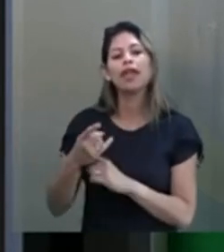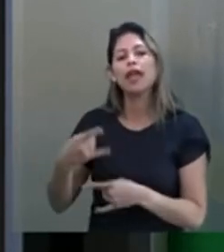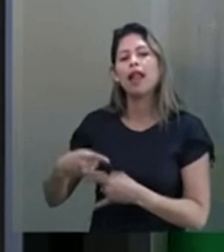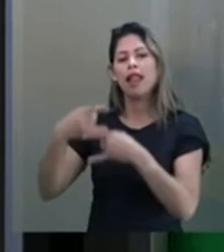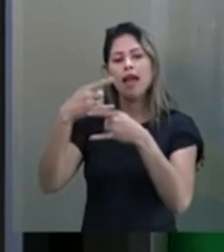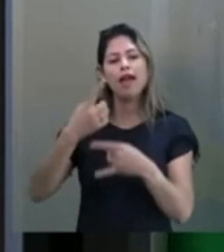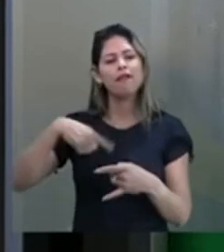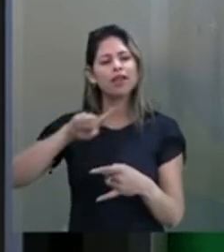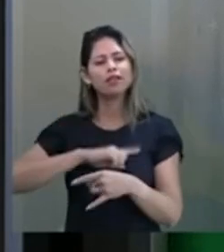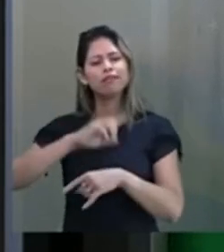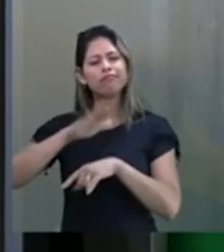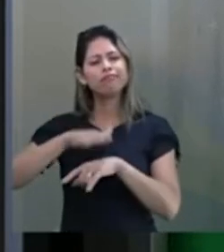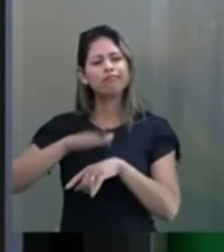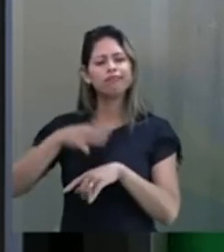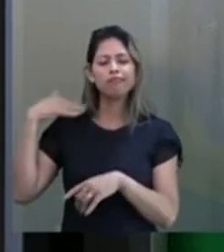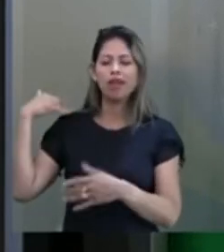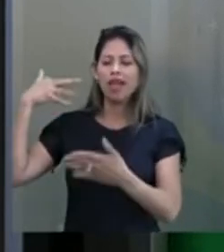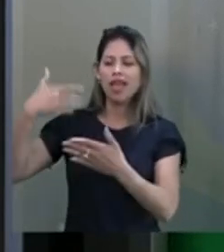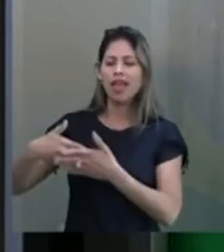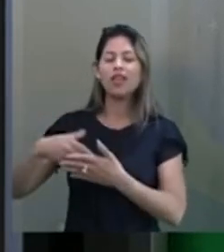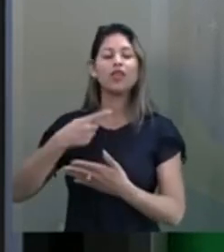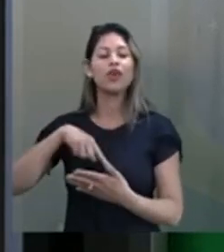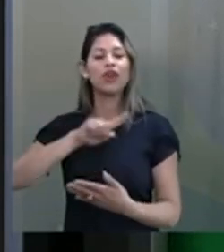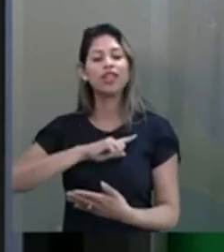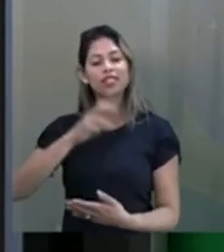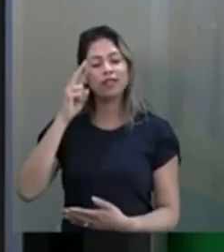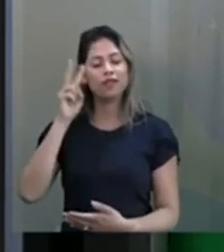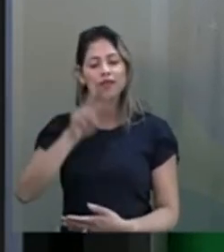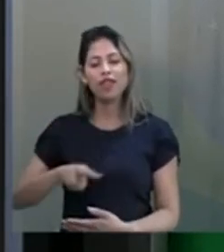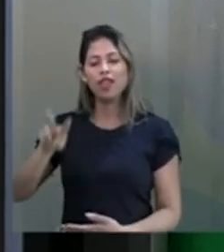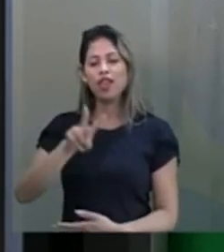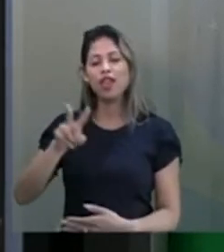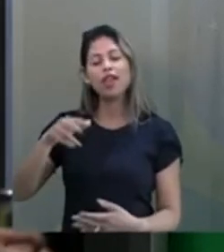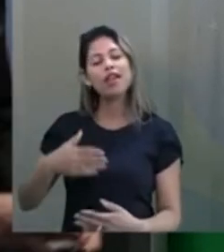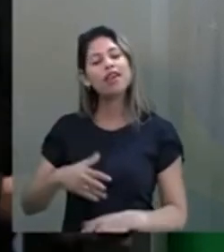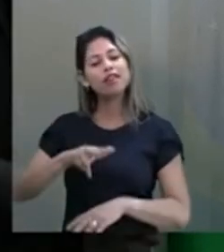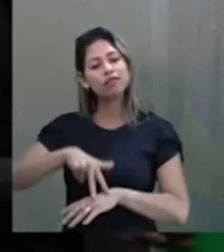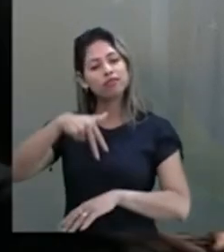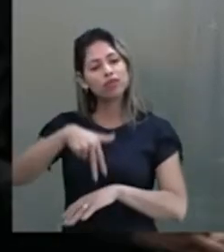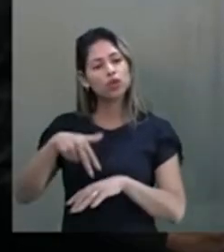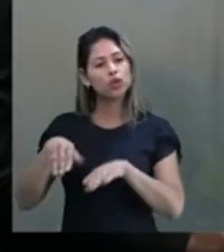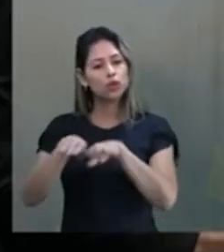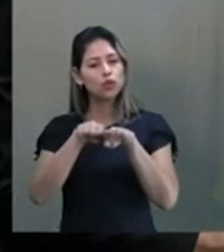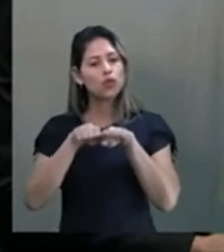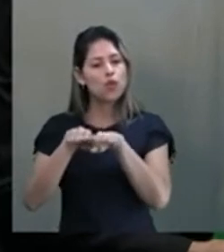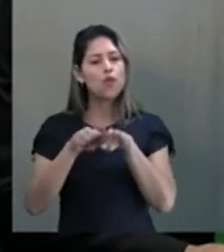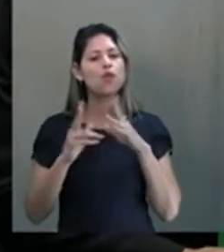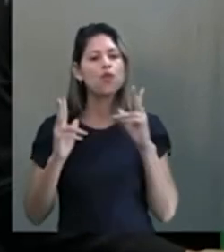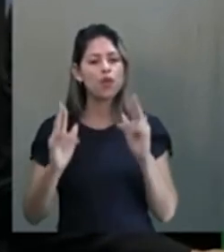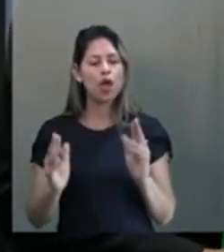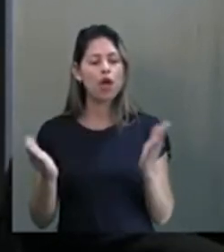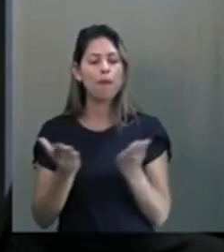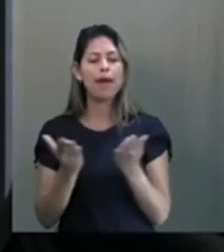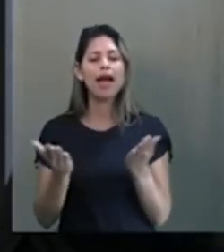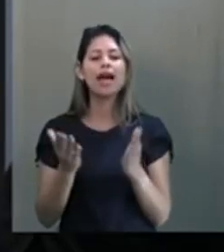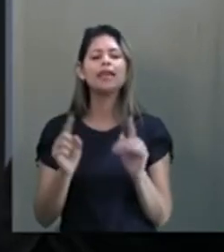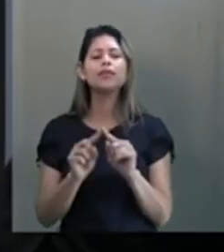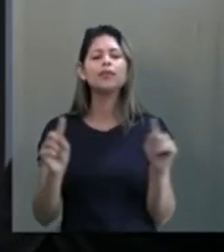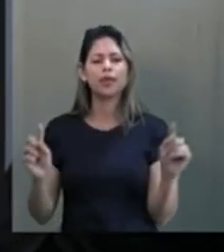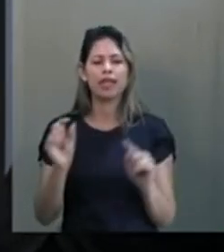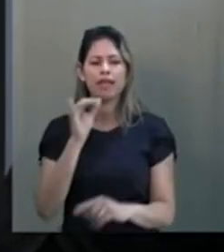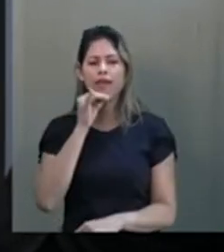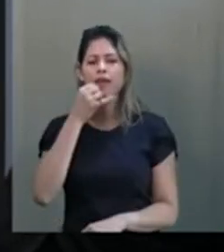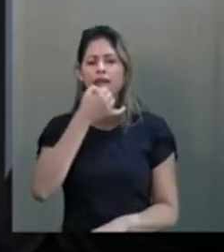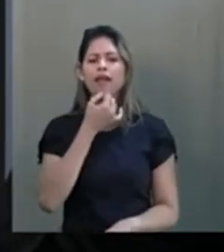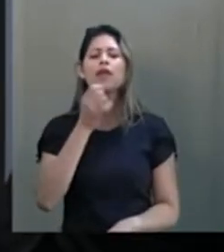e a gente nunca imaginava que estaria em posições como nós estamos hoje. Mas infelizmente, esses